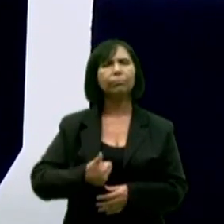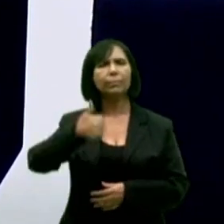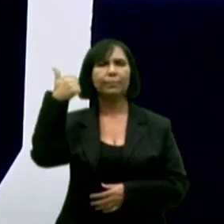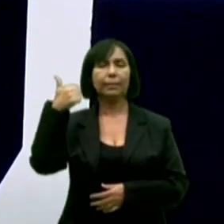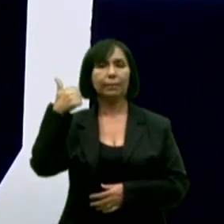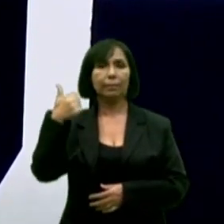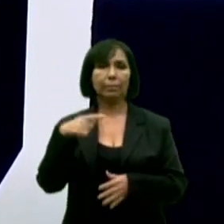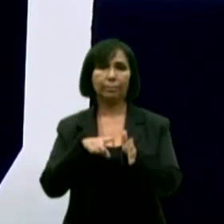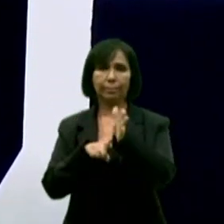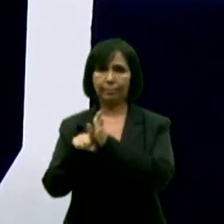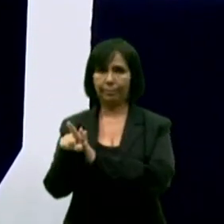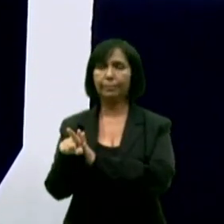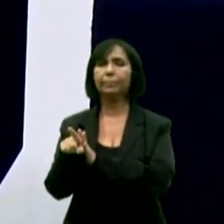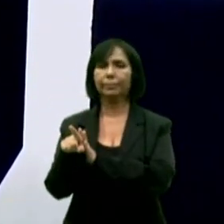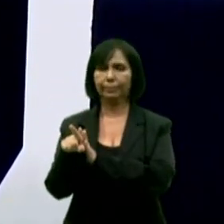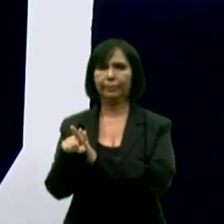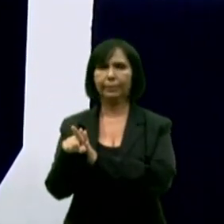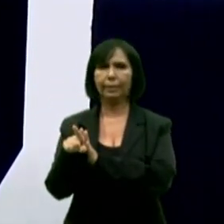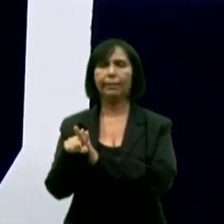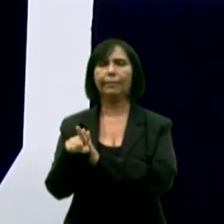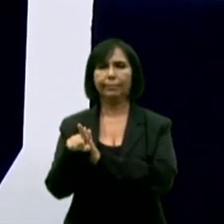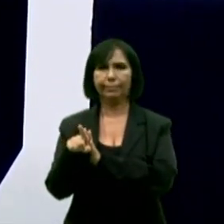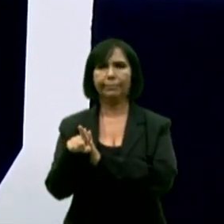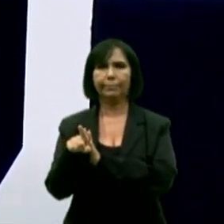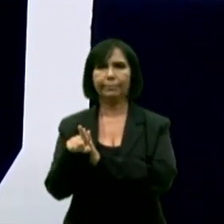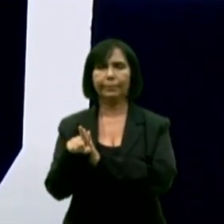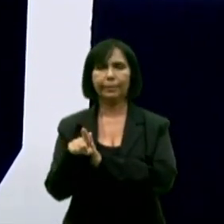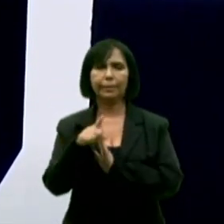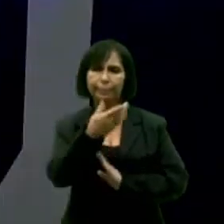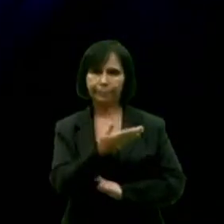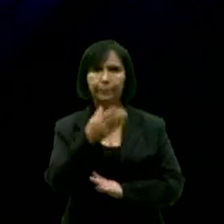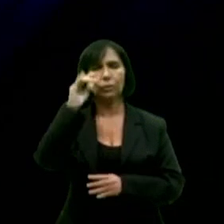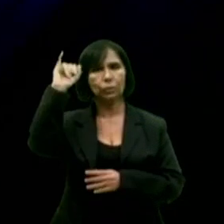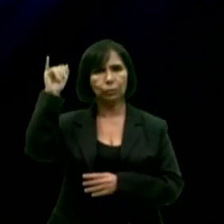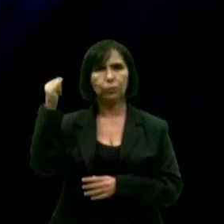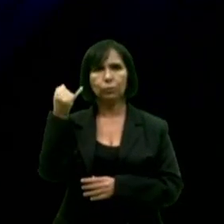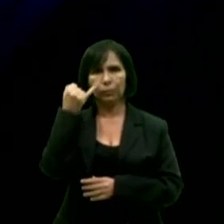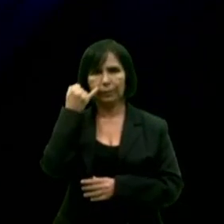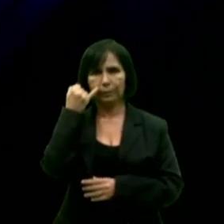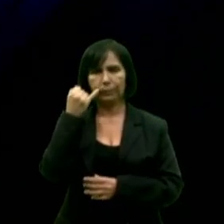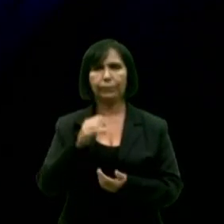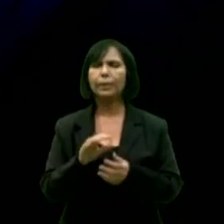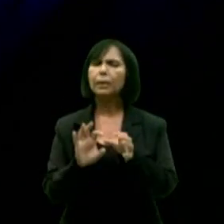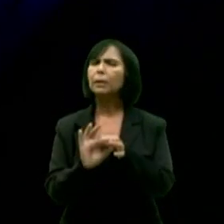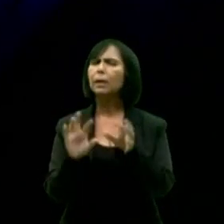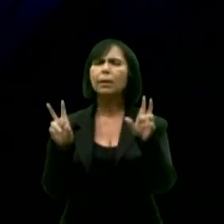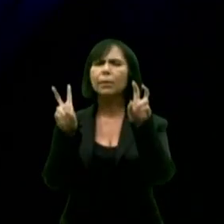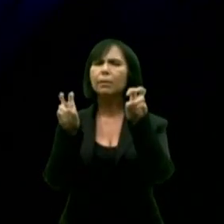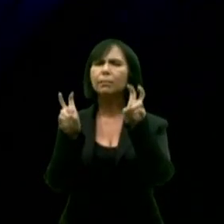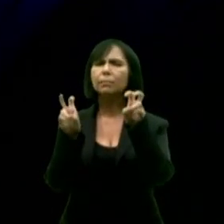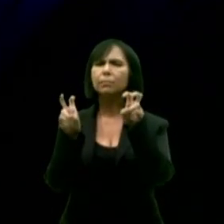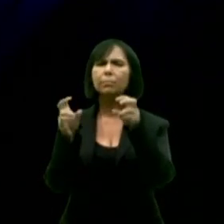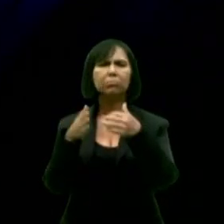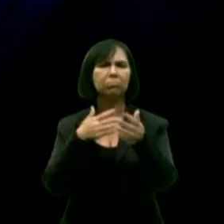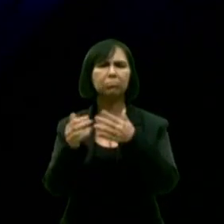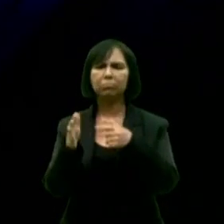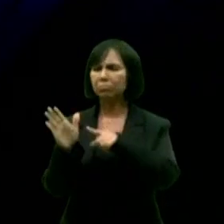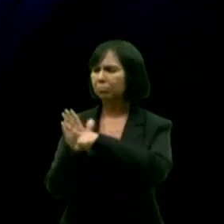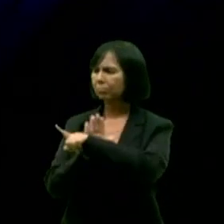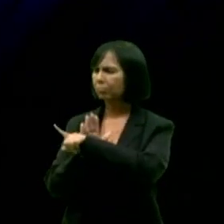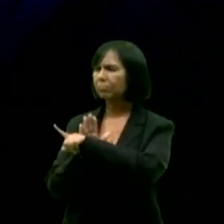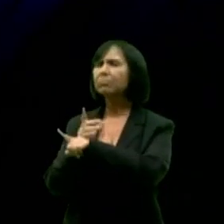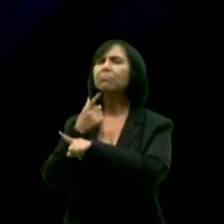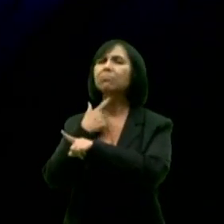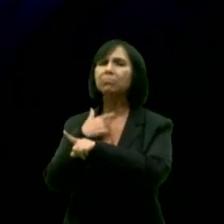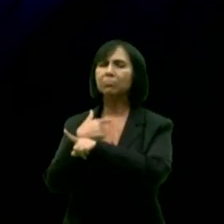nesse segundo bloco também é o candidato João Azevedo. E aí o tema é livre, João. Você pode fazer a pergunta que